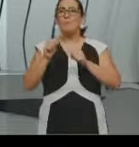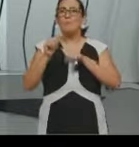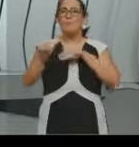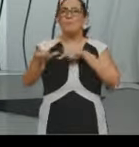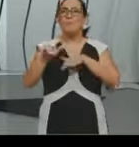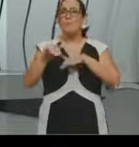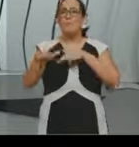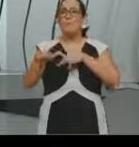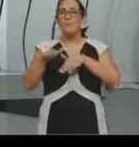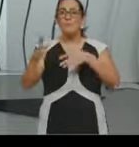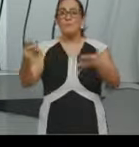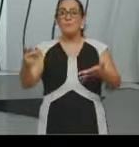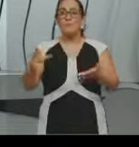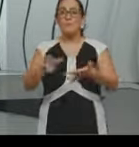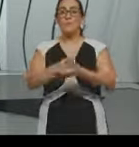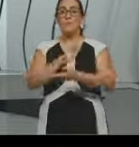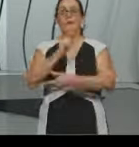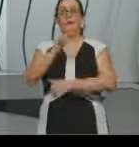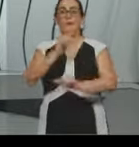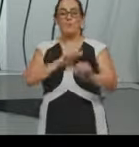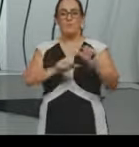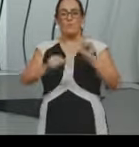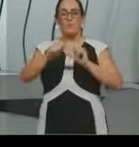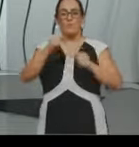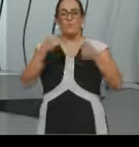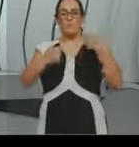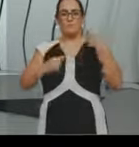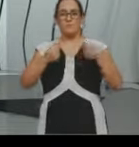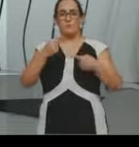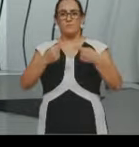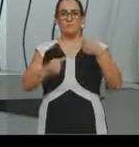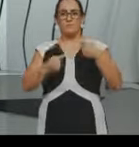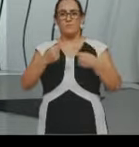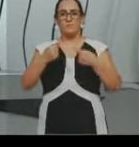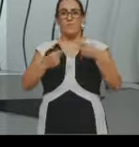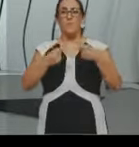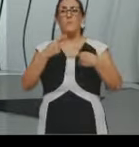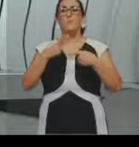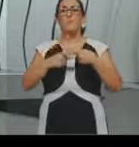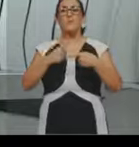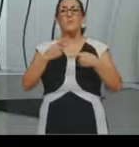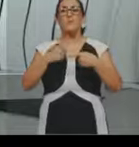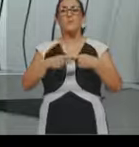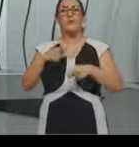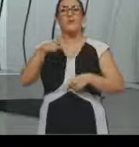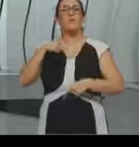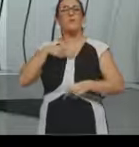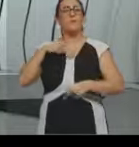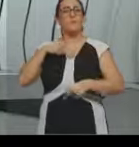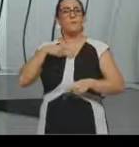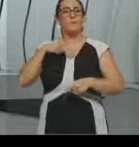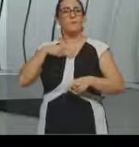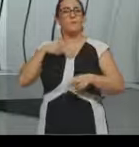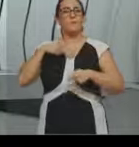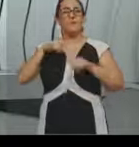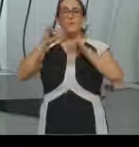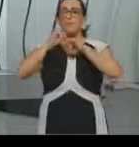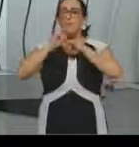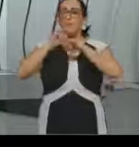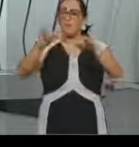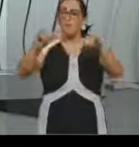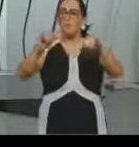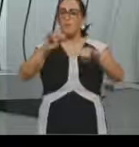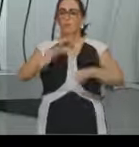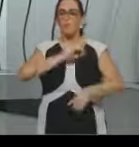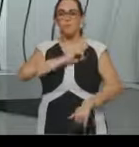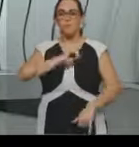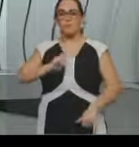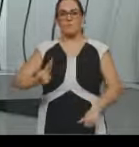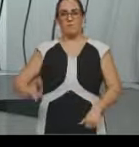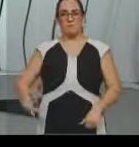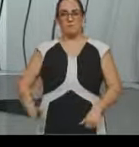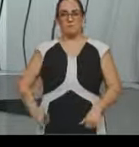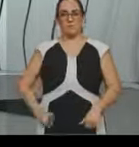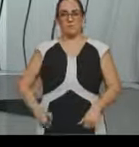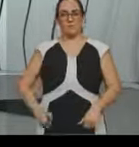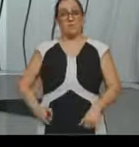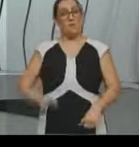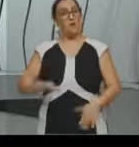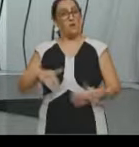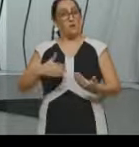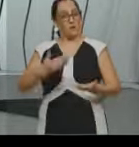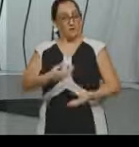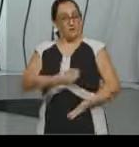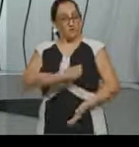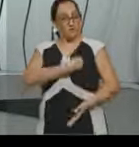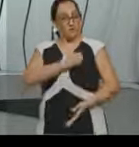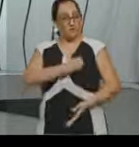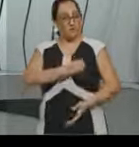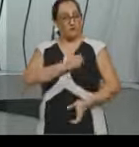política muito grande também, que é a proclamação da república. Então, há uma grande transformação da nossa vida social,